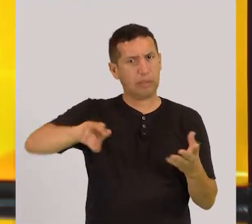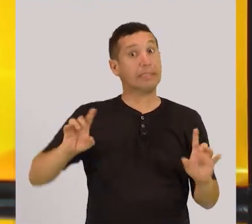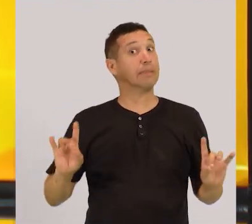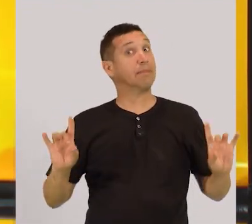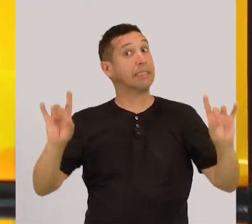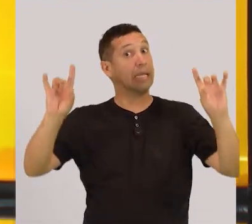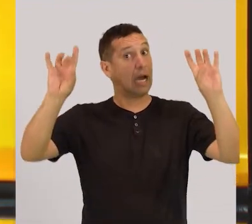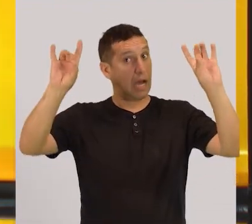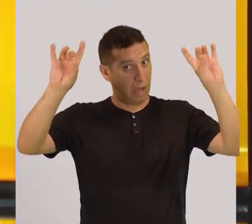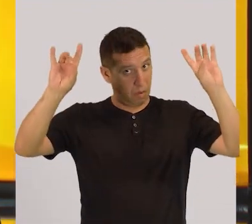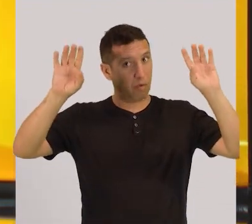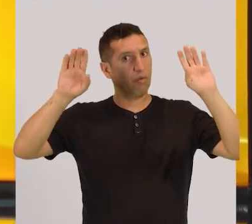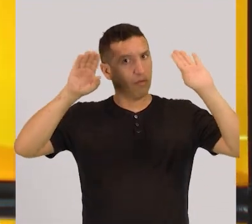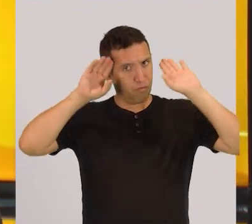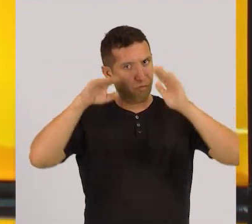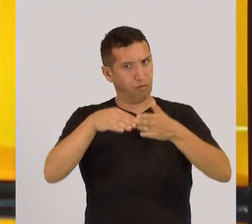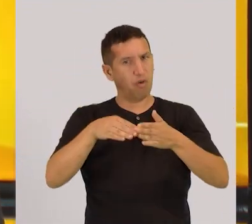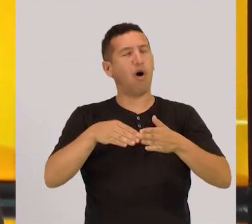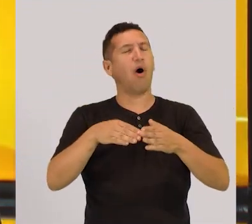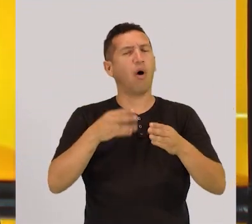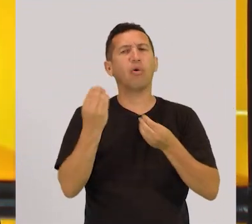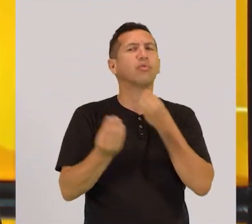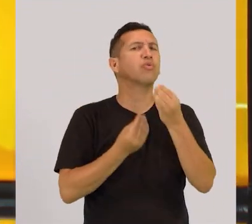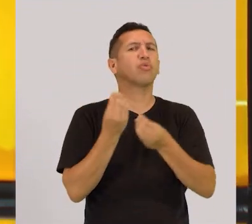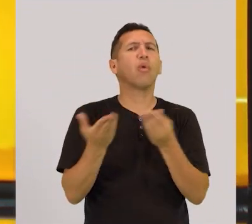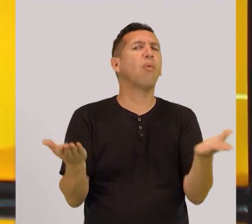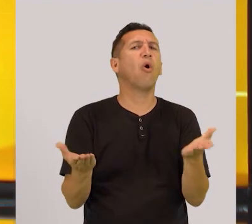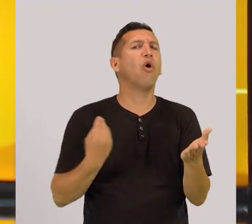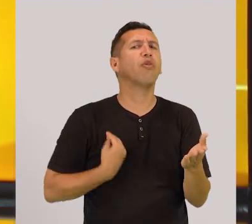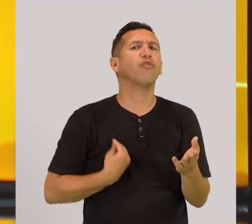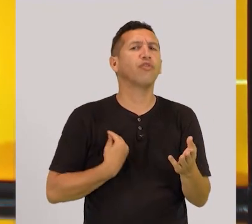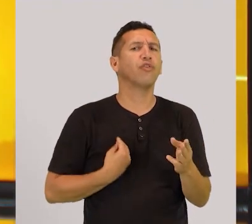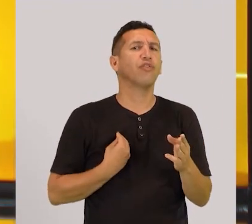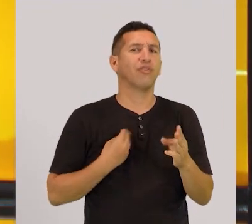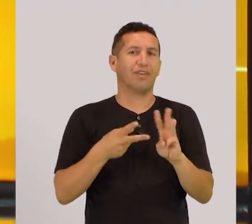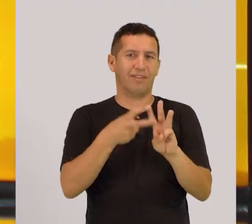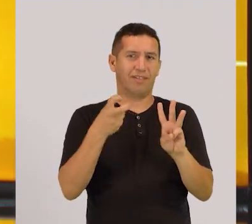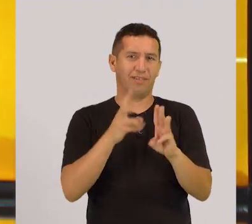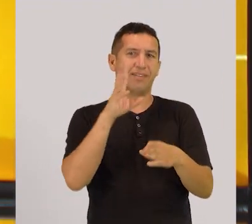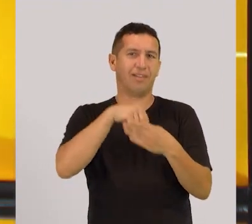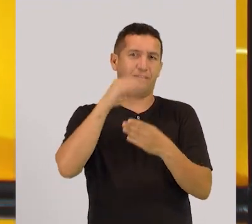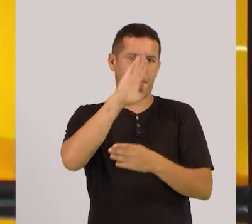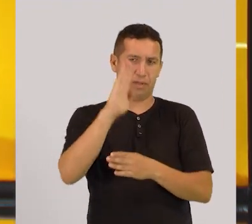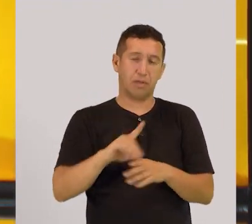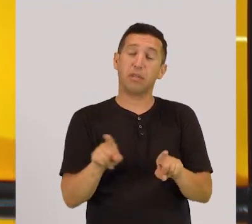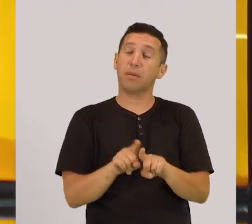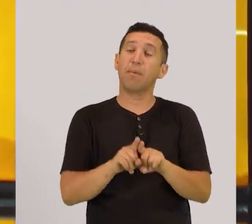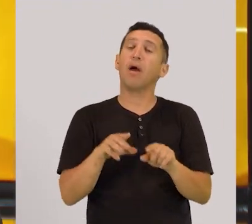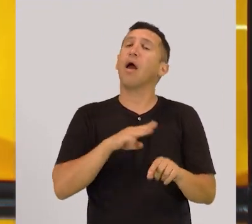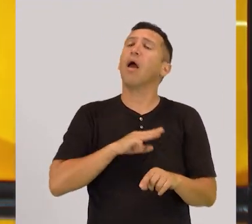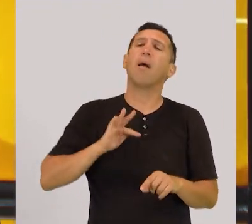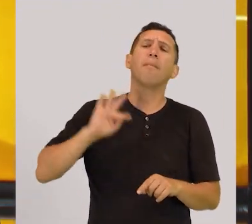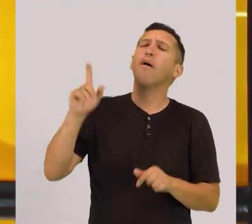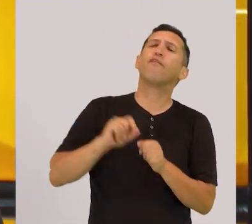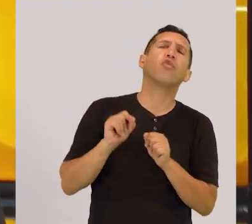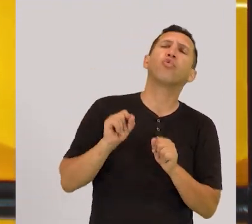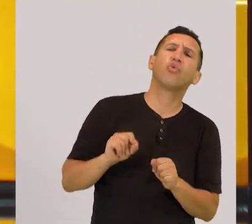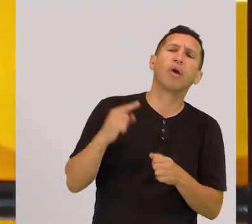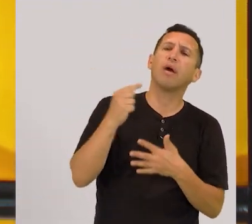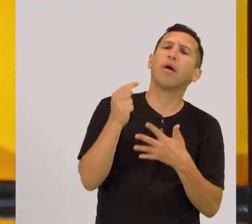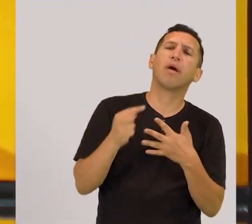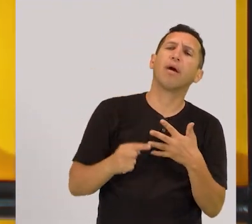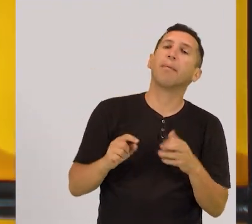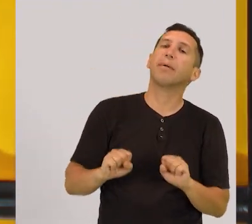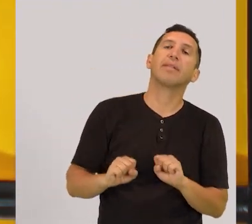especiais que mostraram recorte da situação das comunidades no Brasil e das ações do Ministério Público